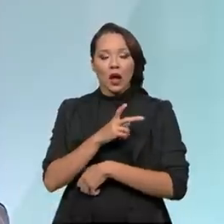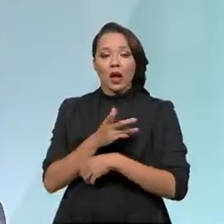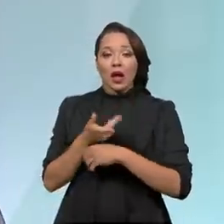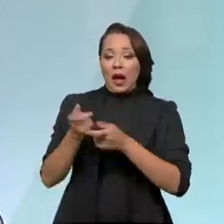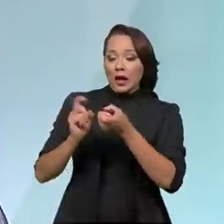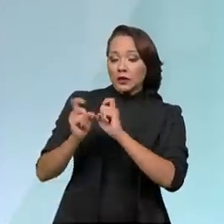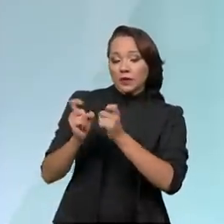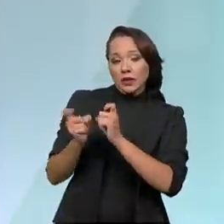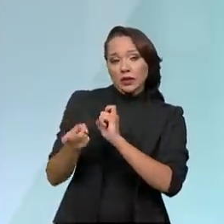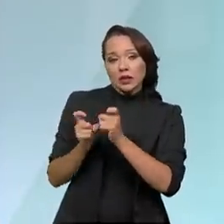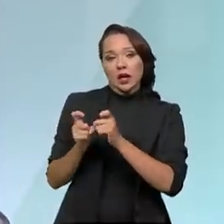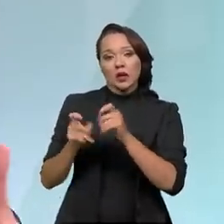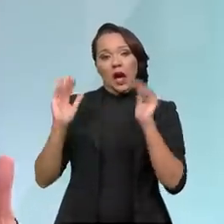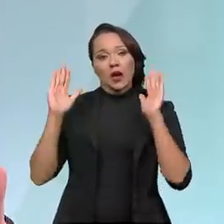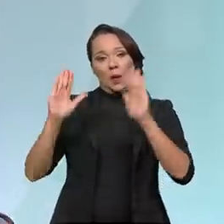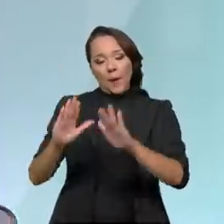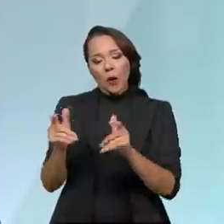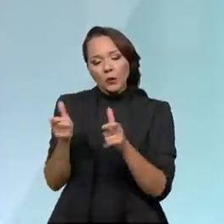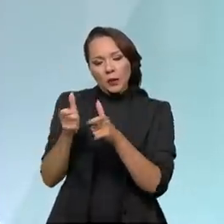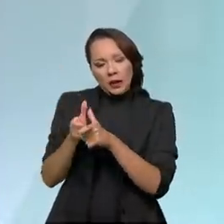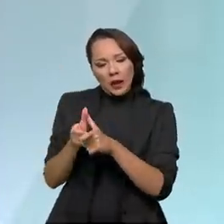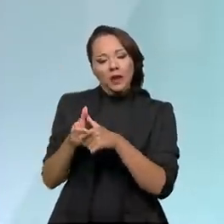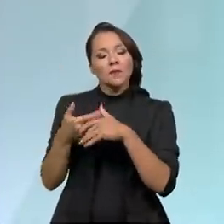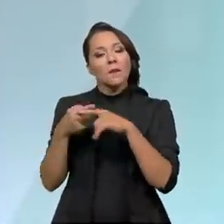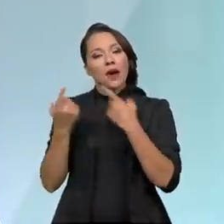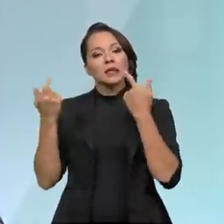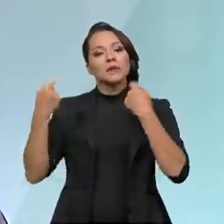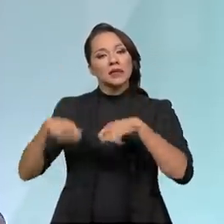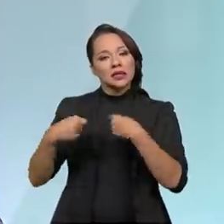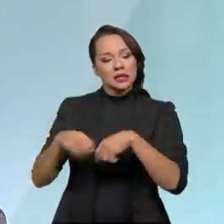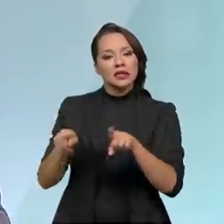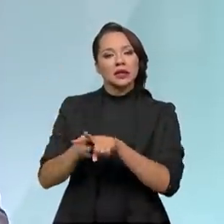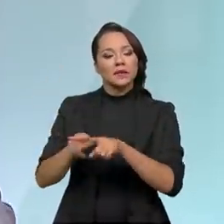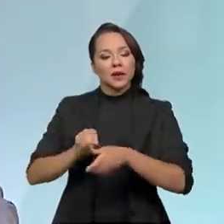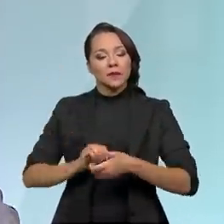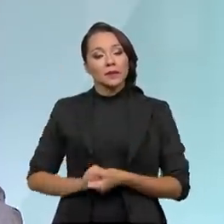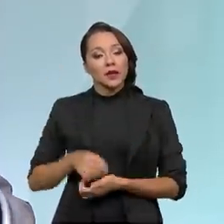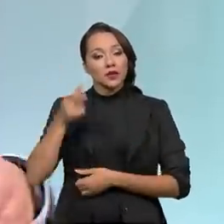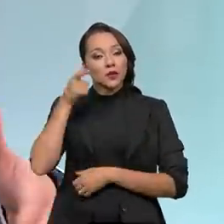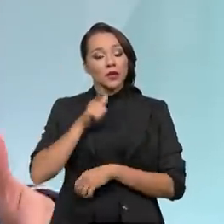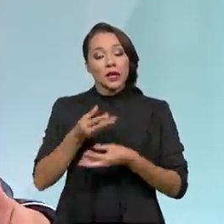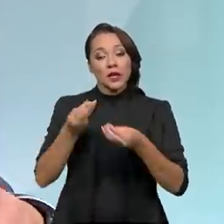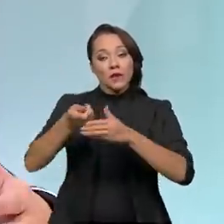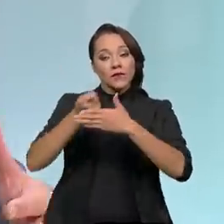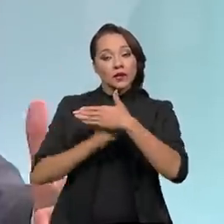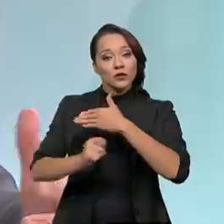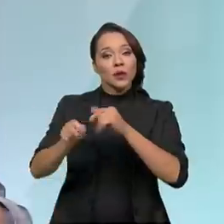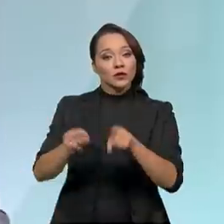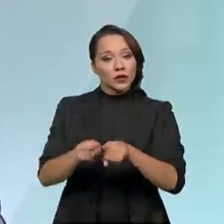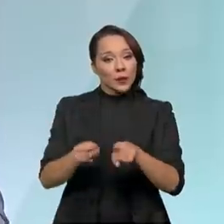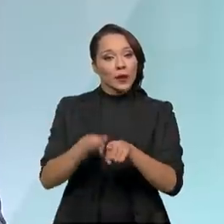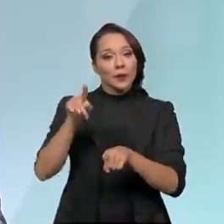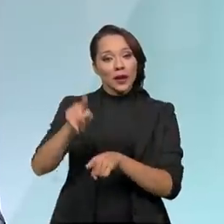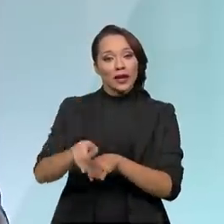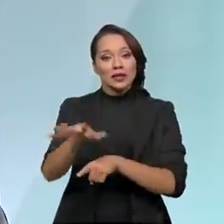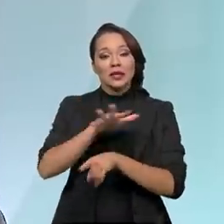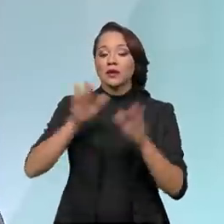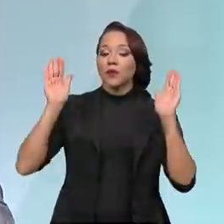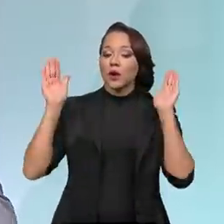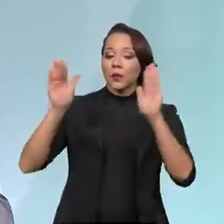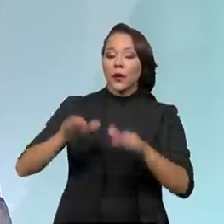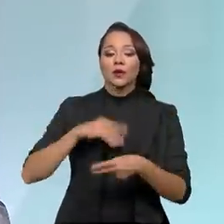aeroportos que em si são deficitários, então a gente consegue trazer o investimento também para esses aeroportos.